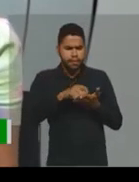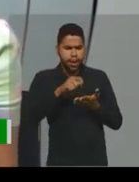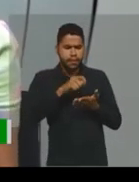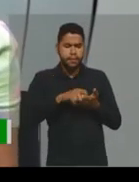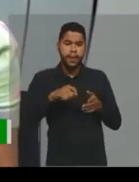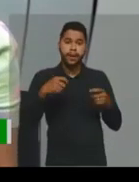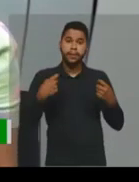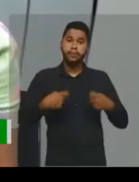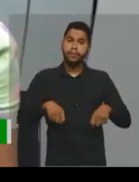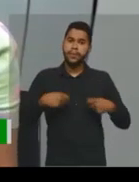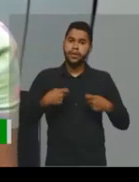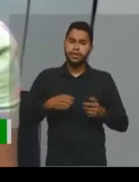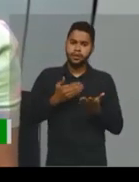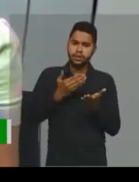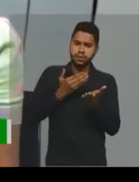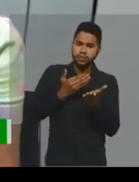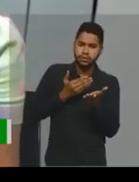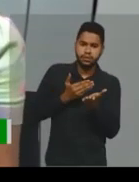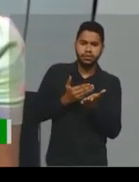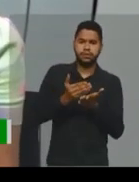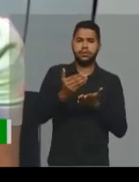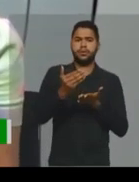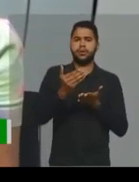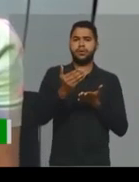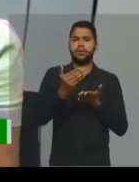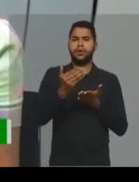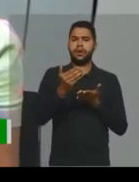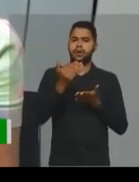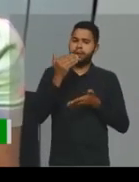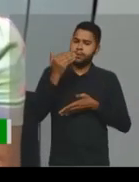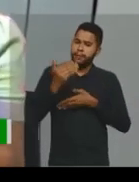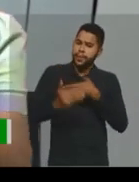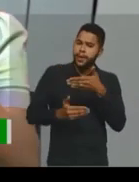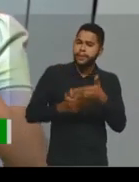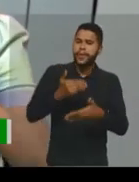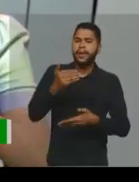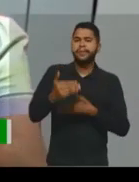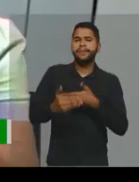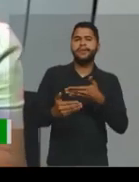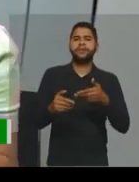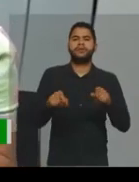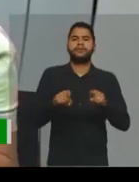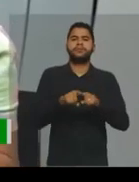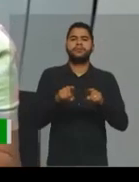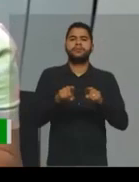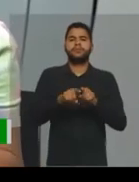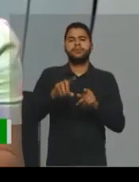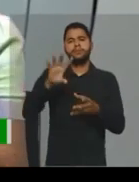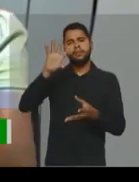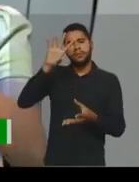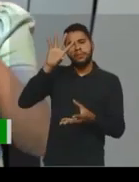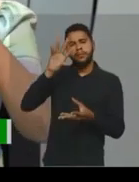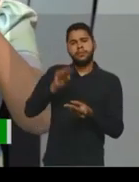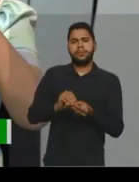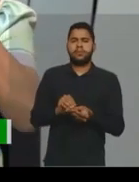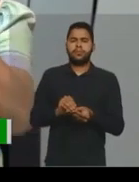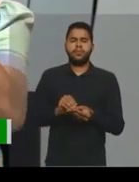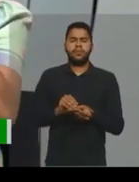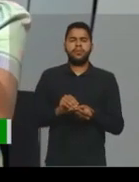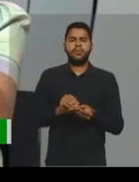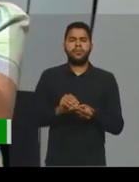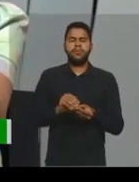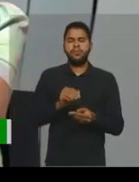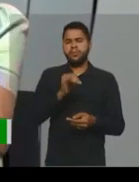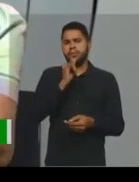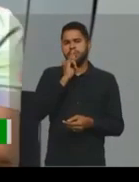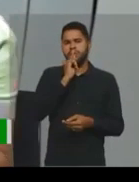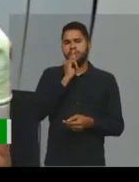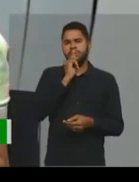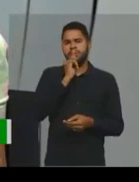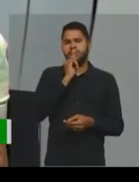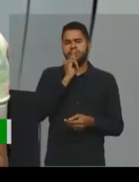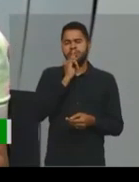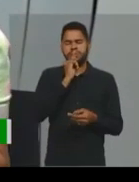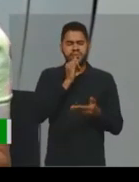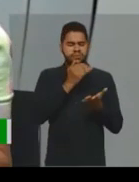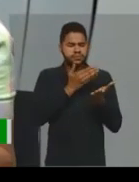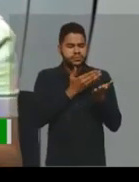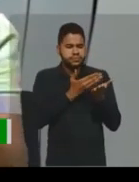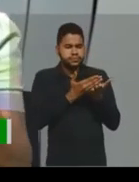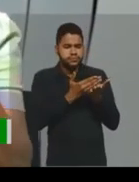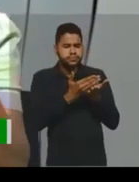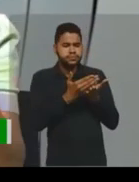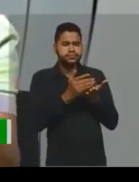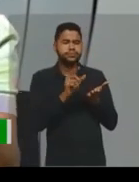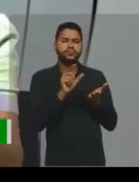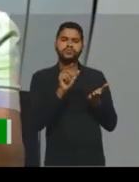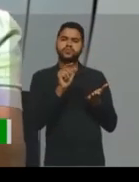preciso ter a introdução, o desenvolvimento e a conclusão. Então, o que tem nessa introdução?